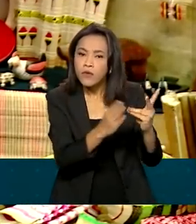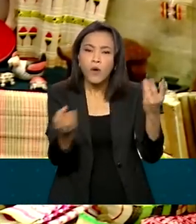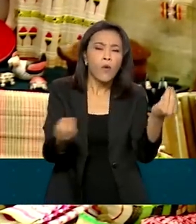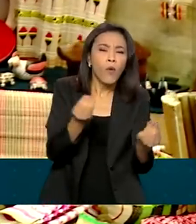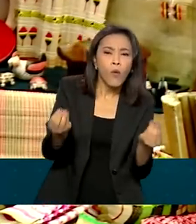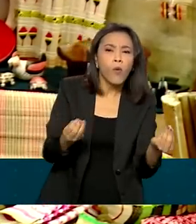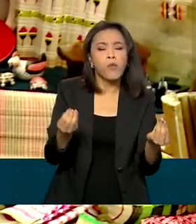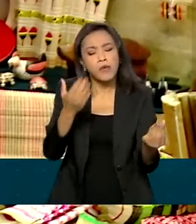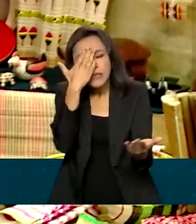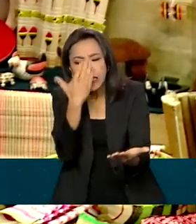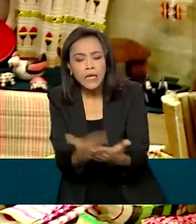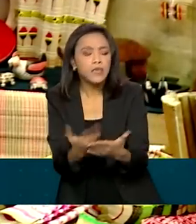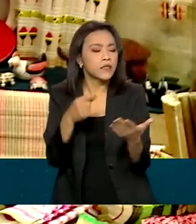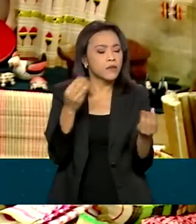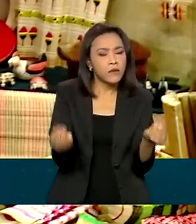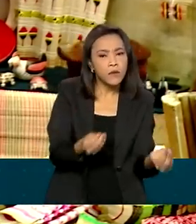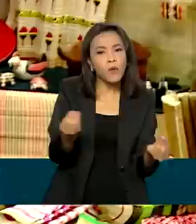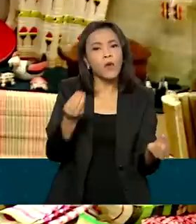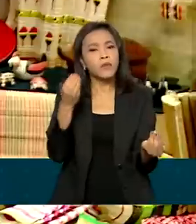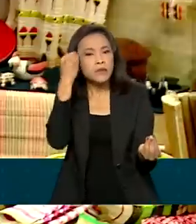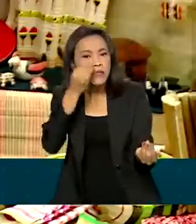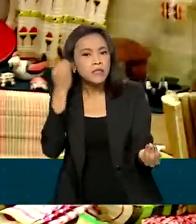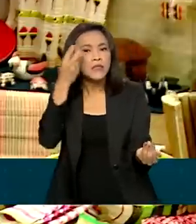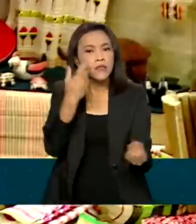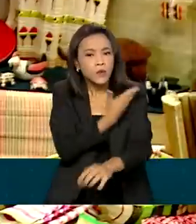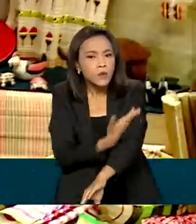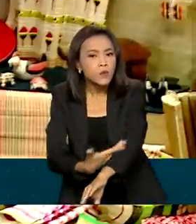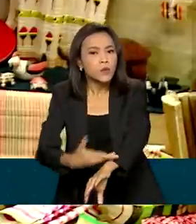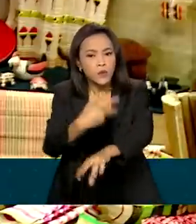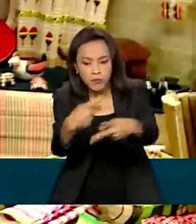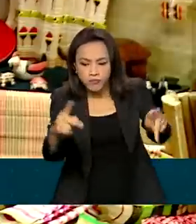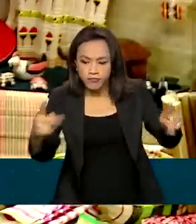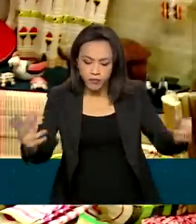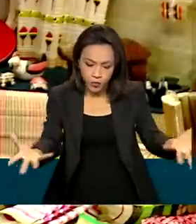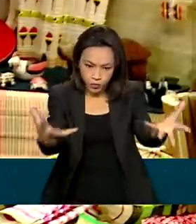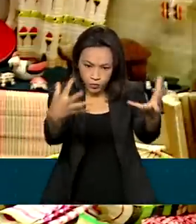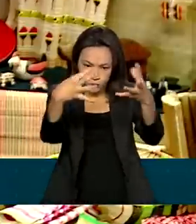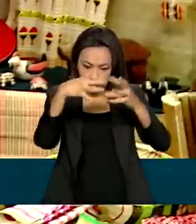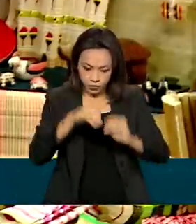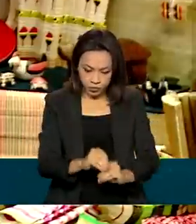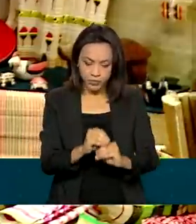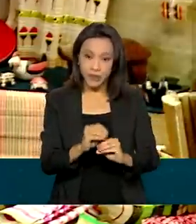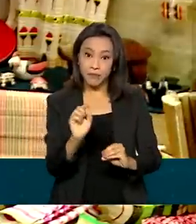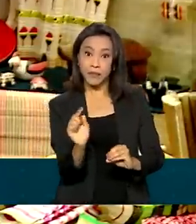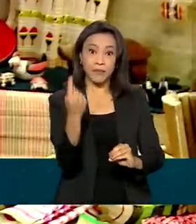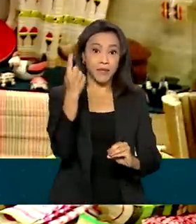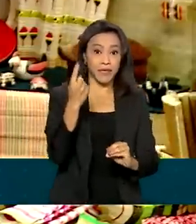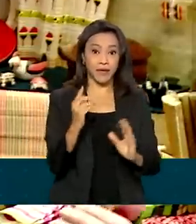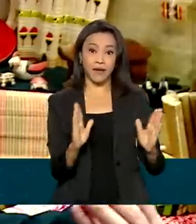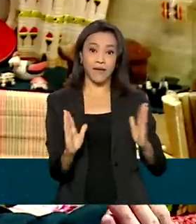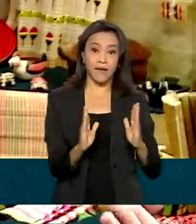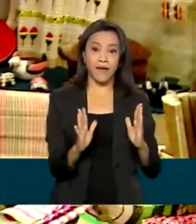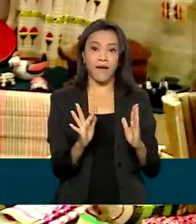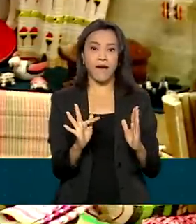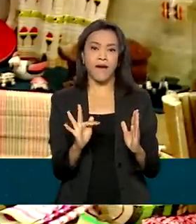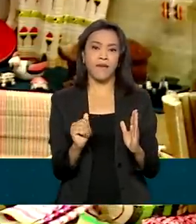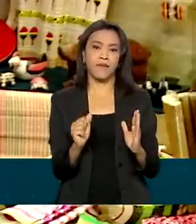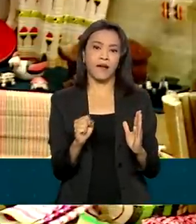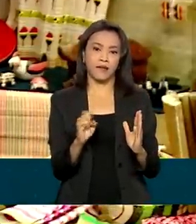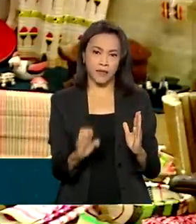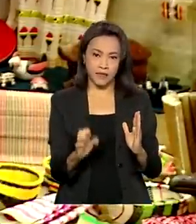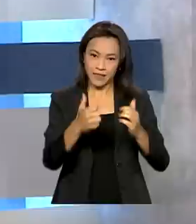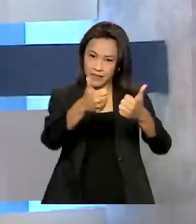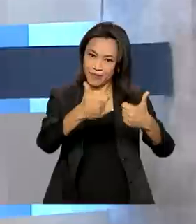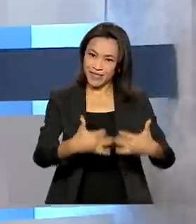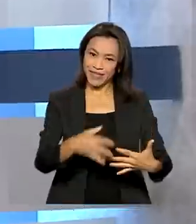crenças deles. Então, através da plataforma, que ela está na primeira fase, a gente começa a contar essa